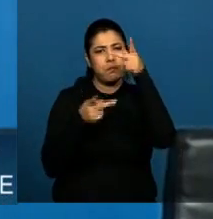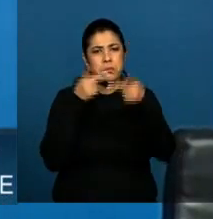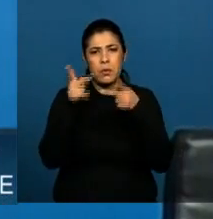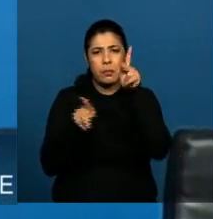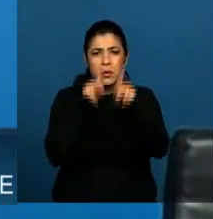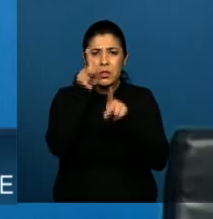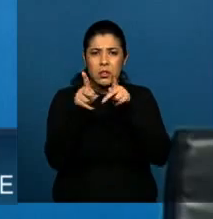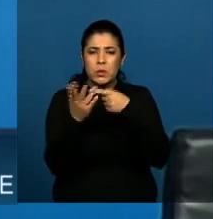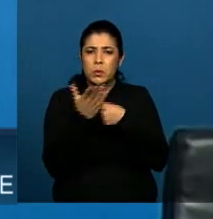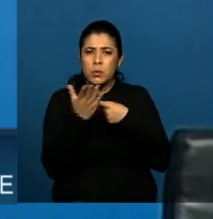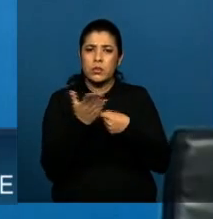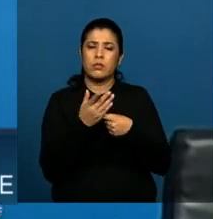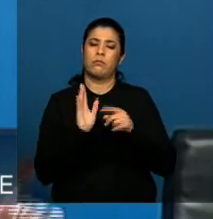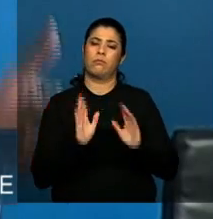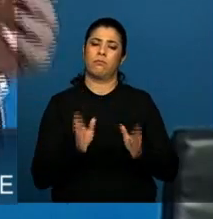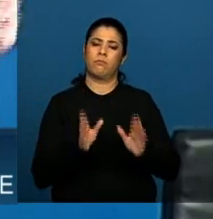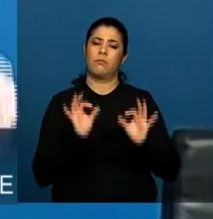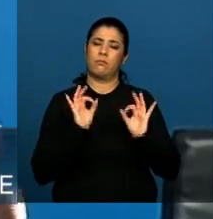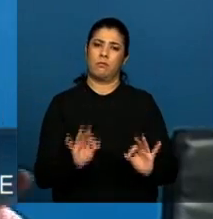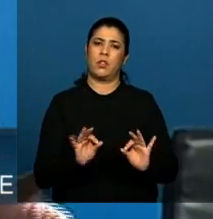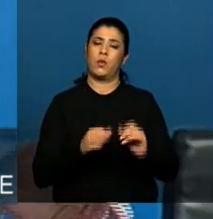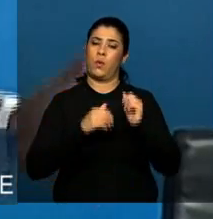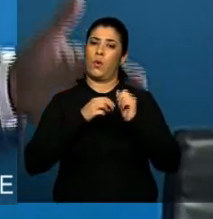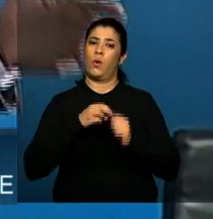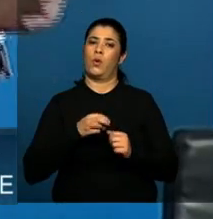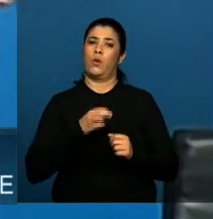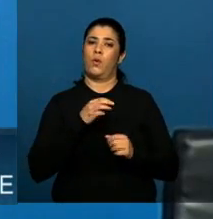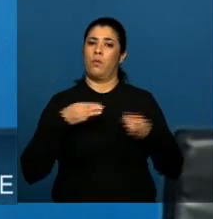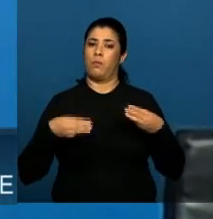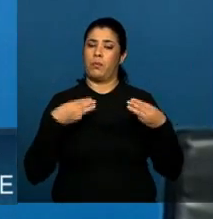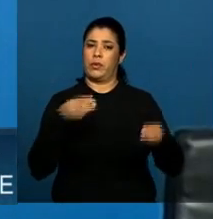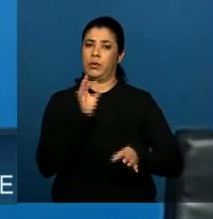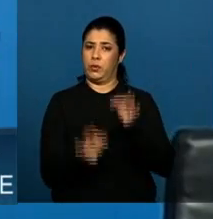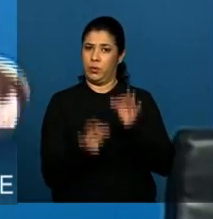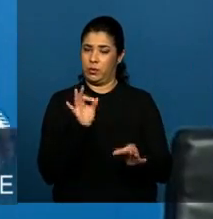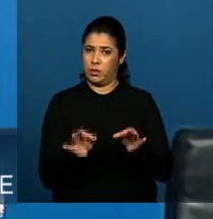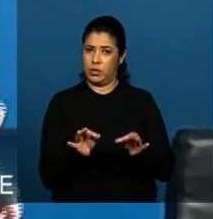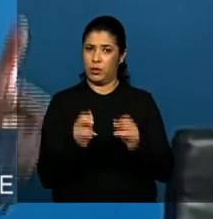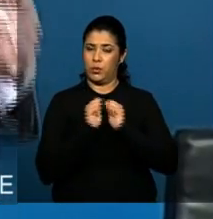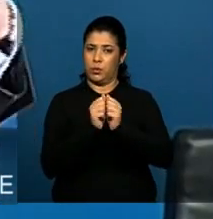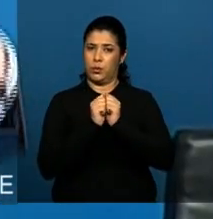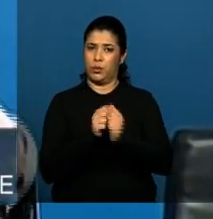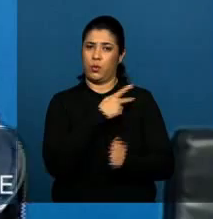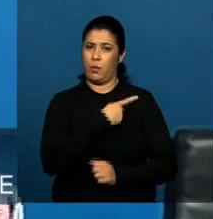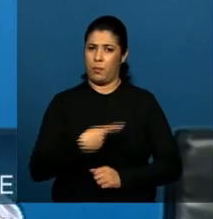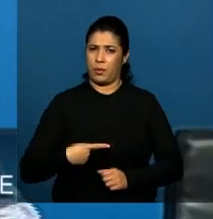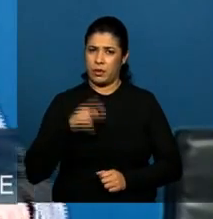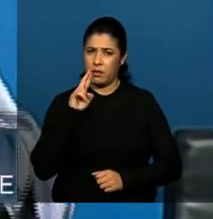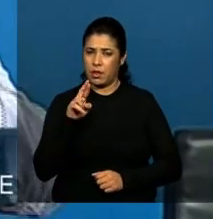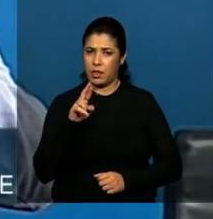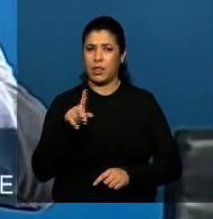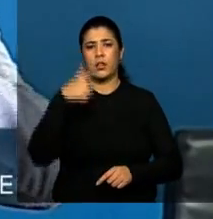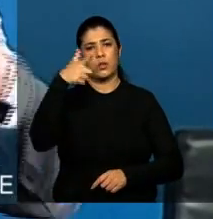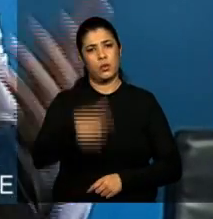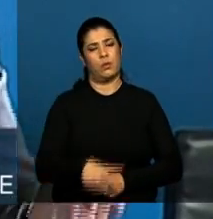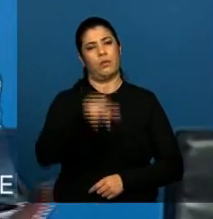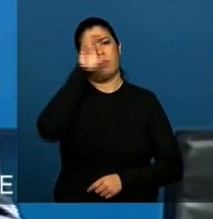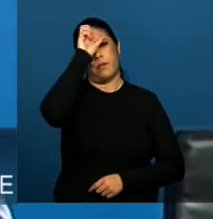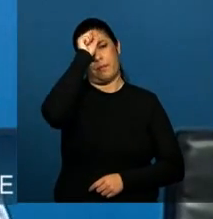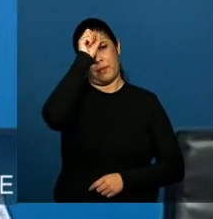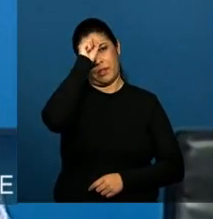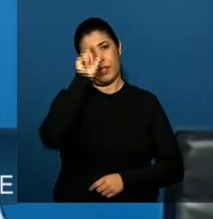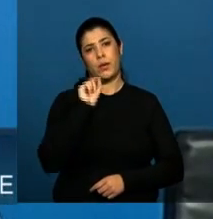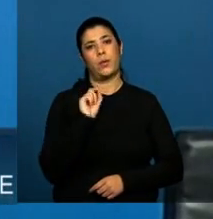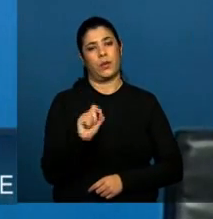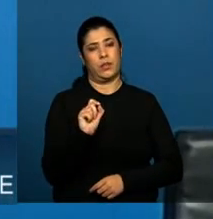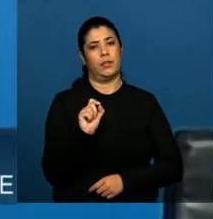aprendi muito. E eu tenho certeza de que o Ministério da Justiça, a Presidência da República, vai aprender mais uma vez a ouvir.